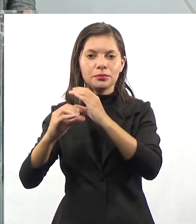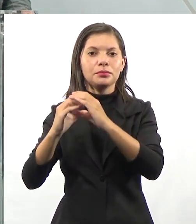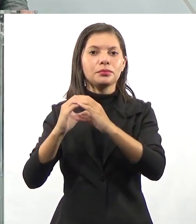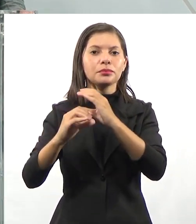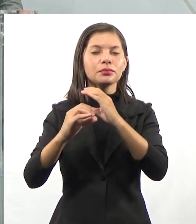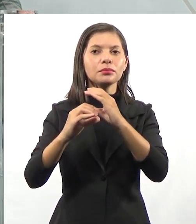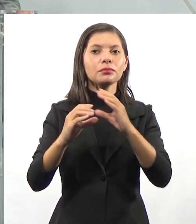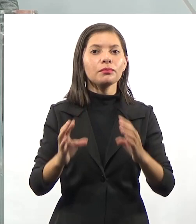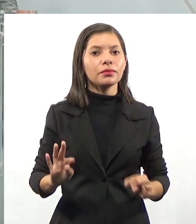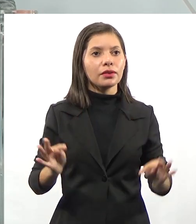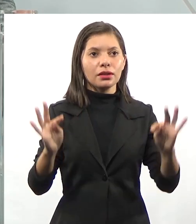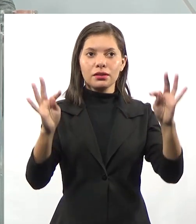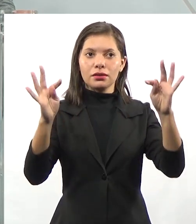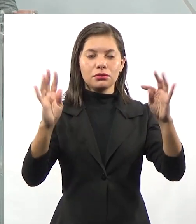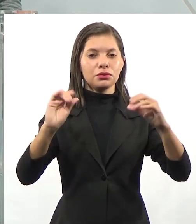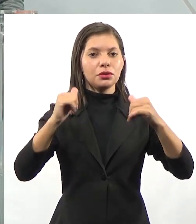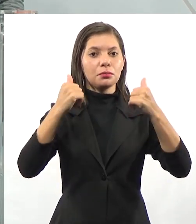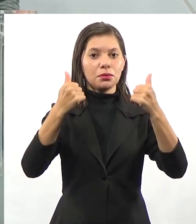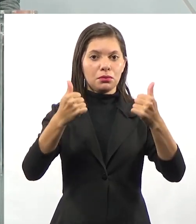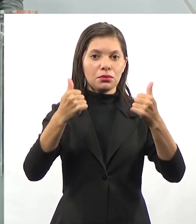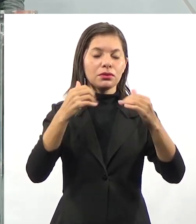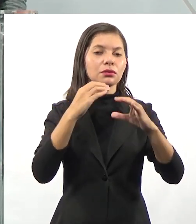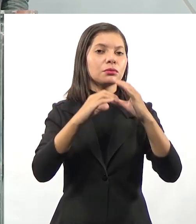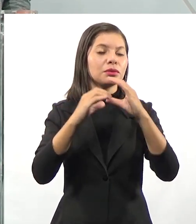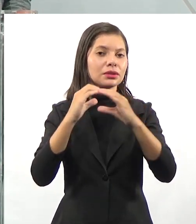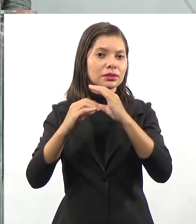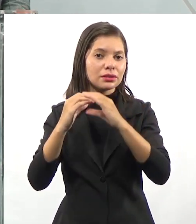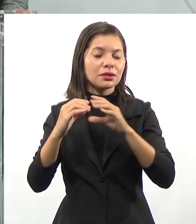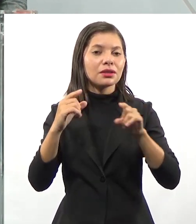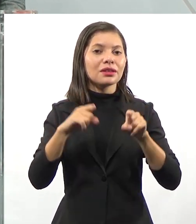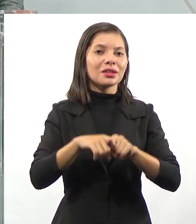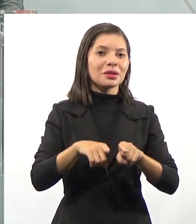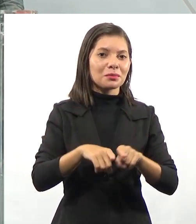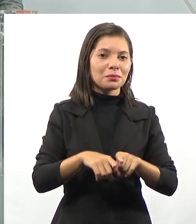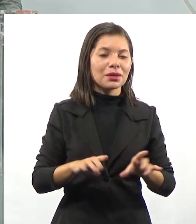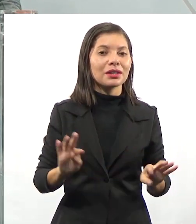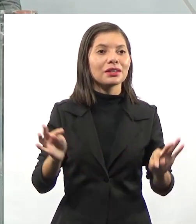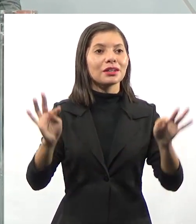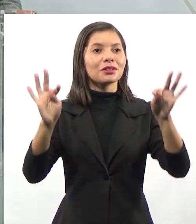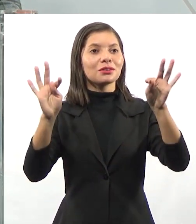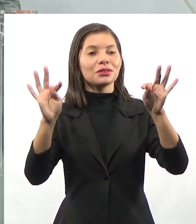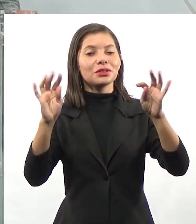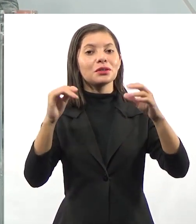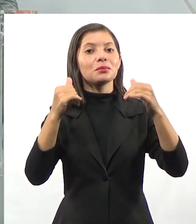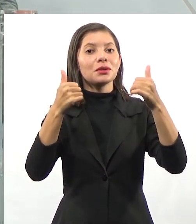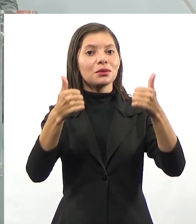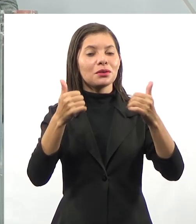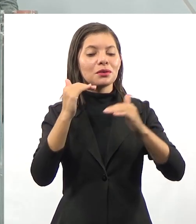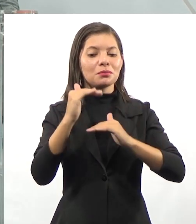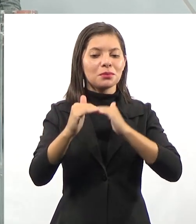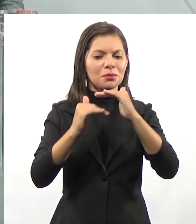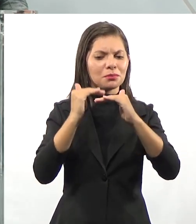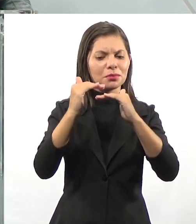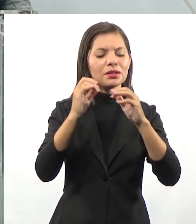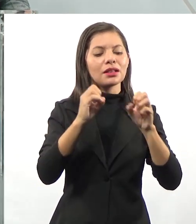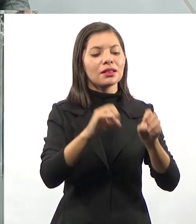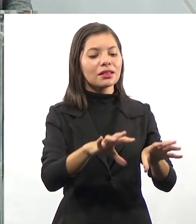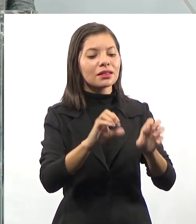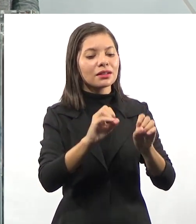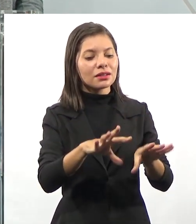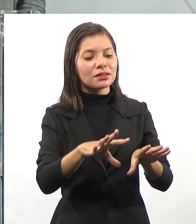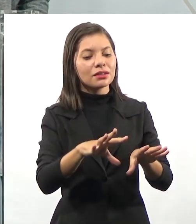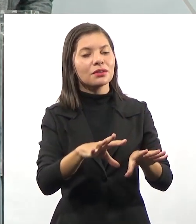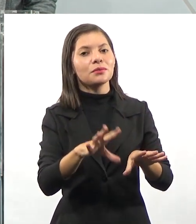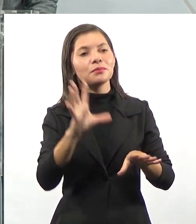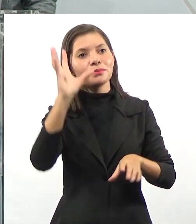tecnologia para melhorar a comunicação, eu posso empregar também a tecnologia para melhorar o processo educacional, o processo